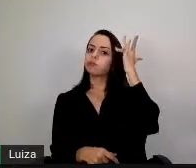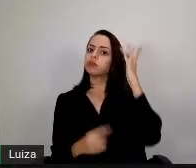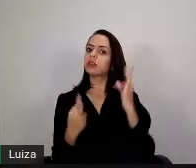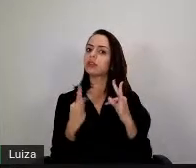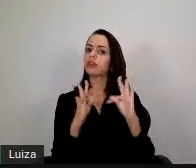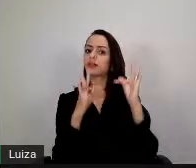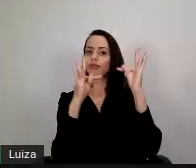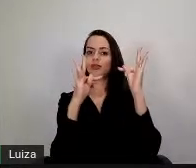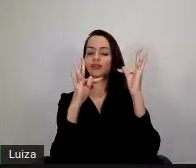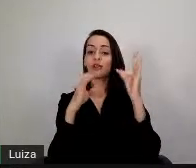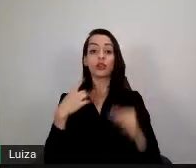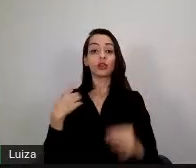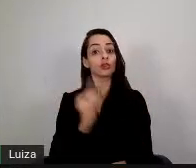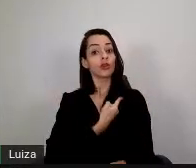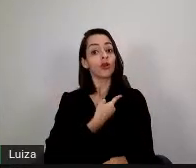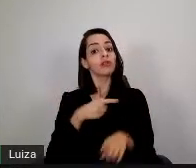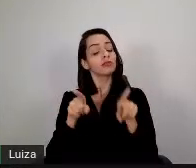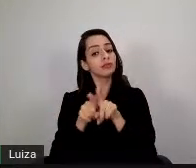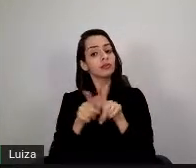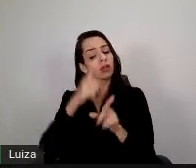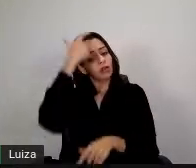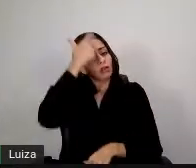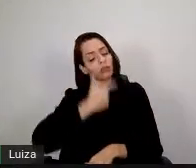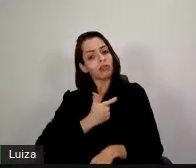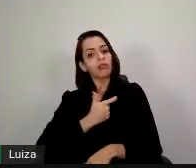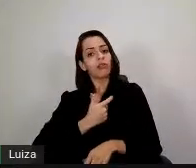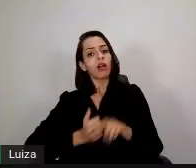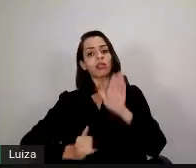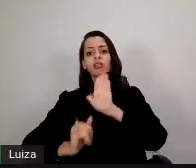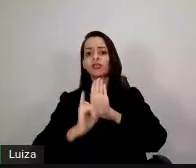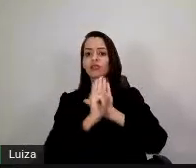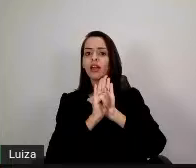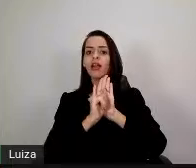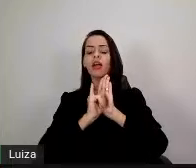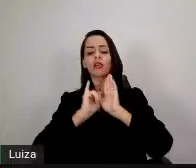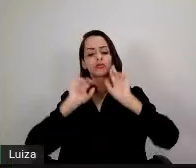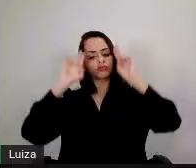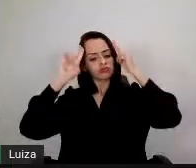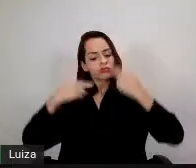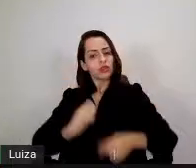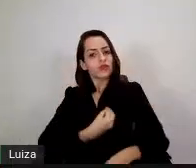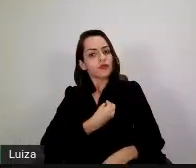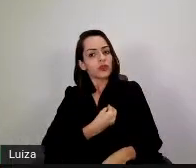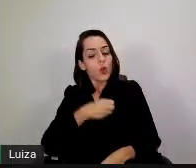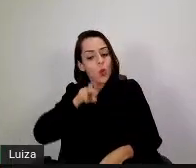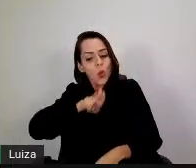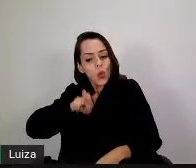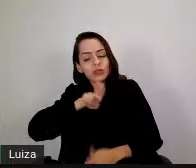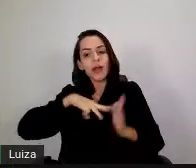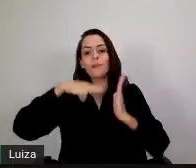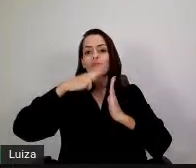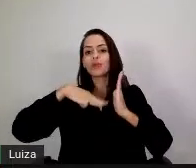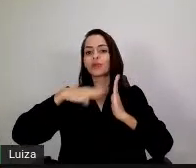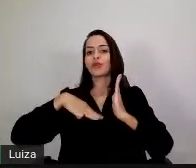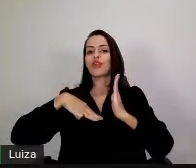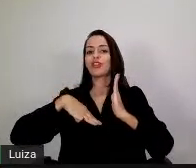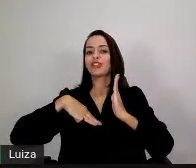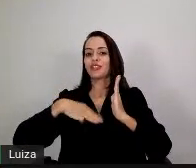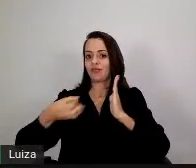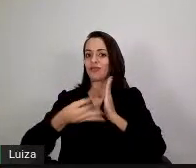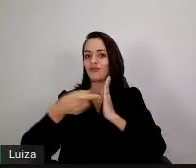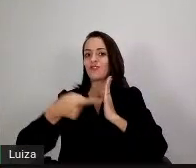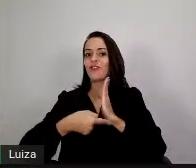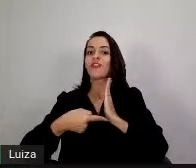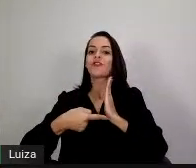nossa formação, né? Formação como ser humano, de usar as metodologias ativas para que essa educação se aprofime mais da qualidade